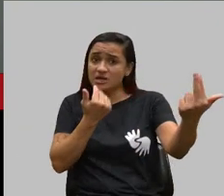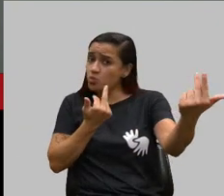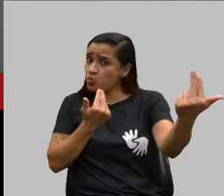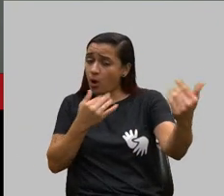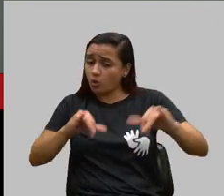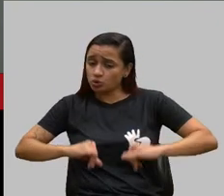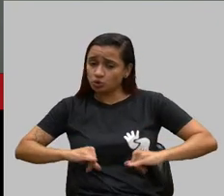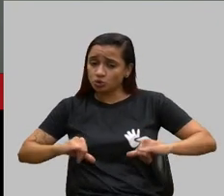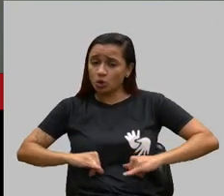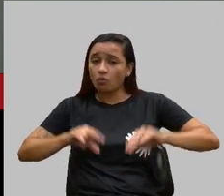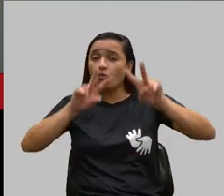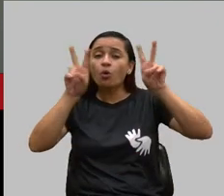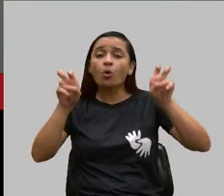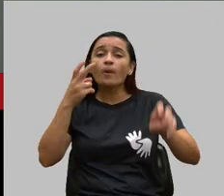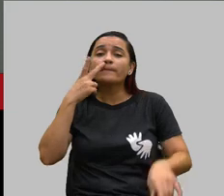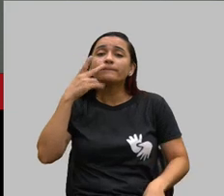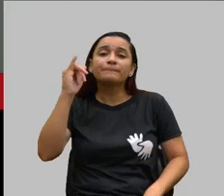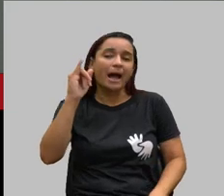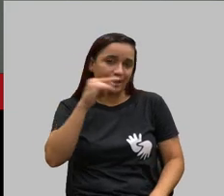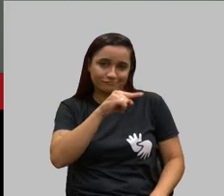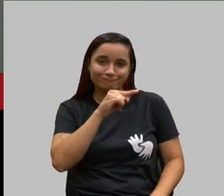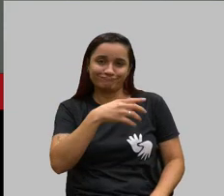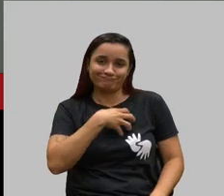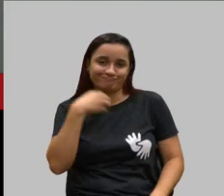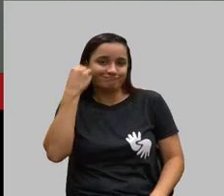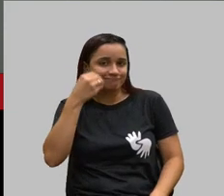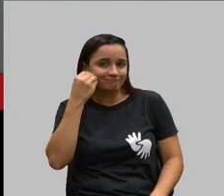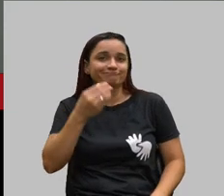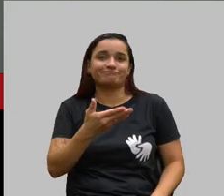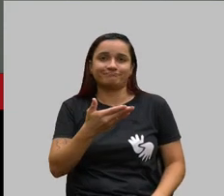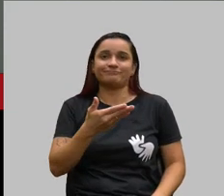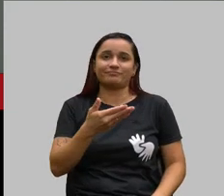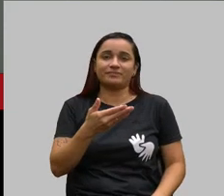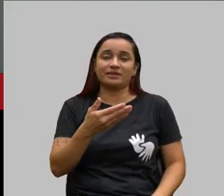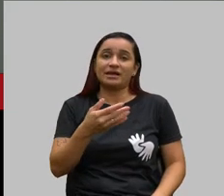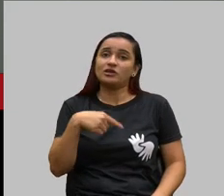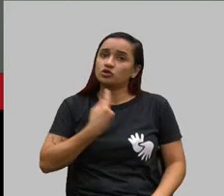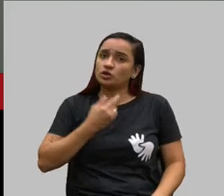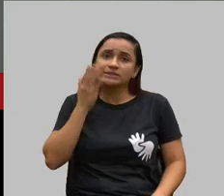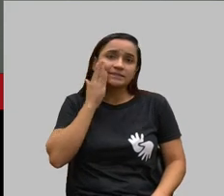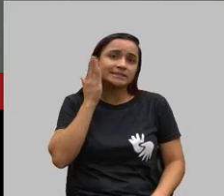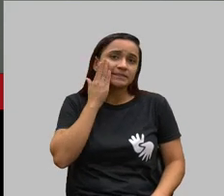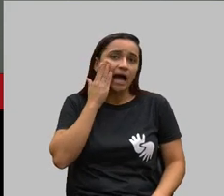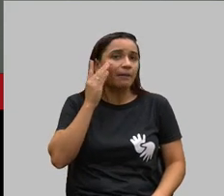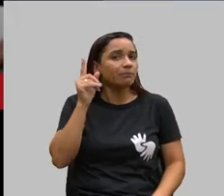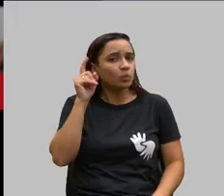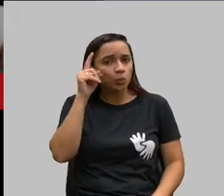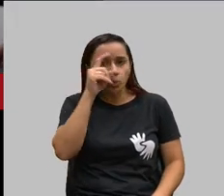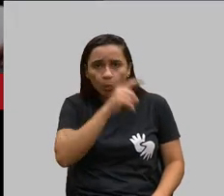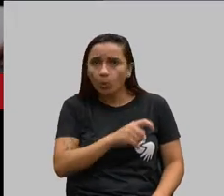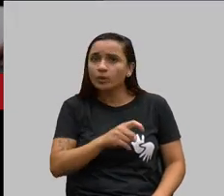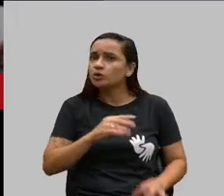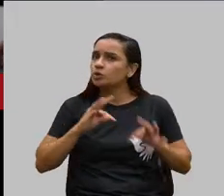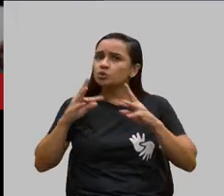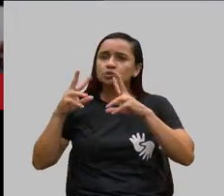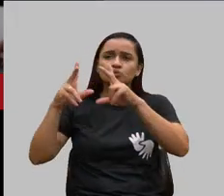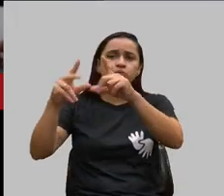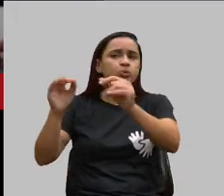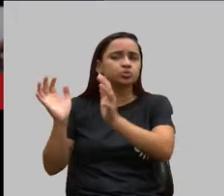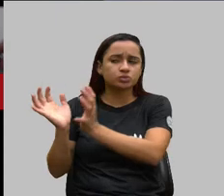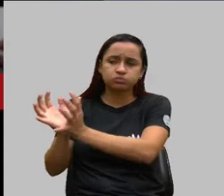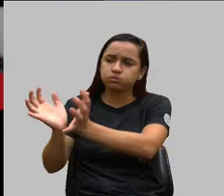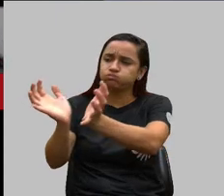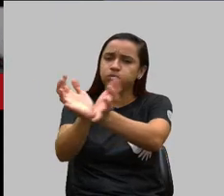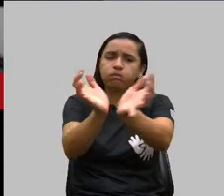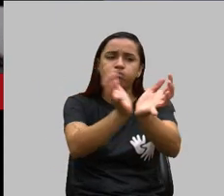o pai. O E a negativa é muito grande em todos os setores. Mas